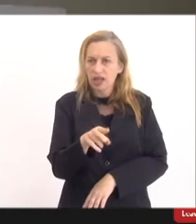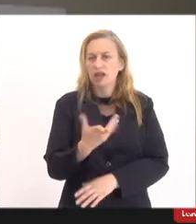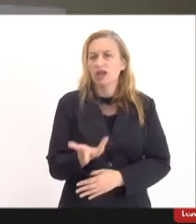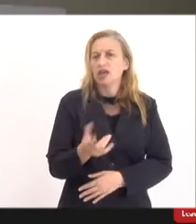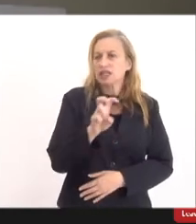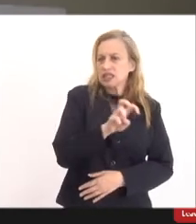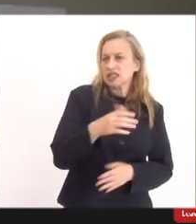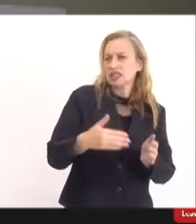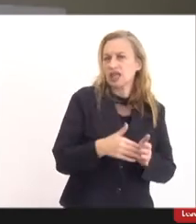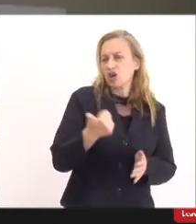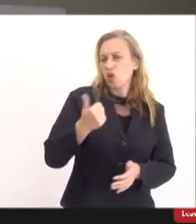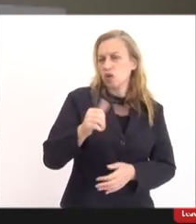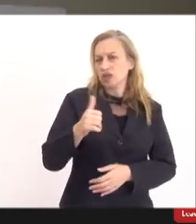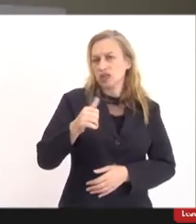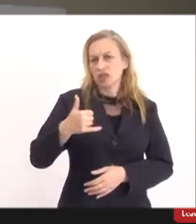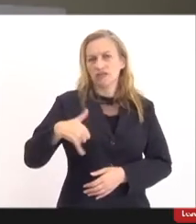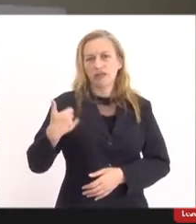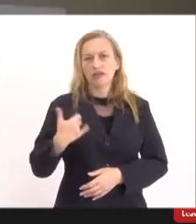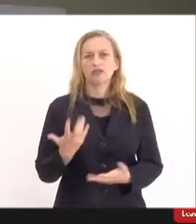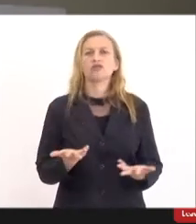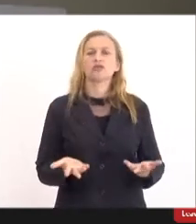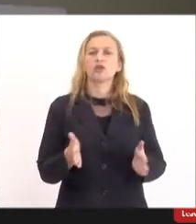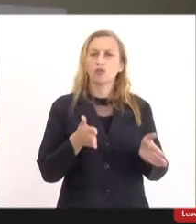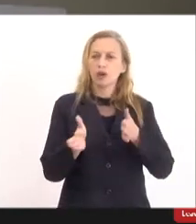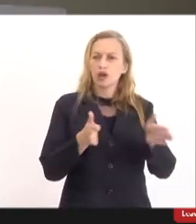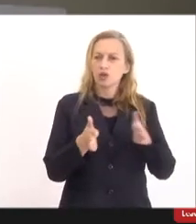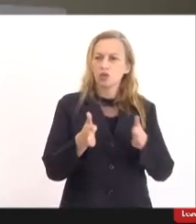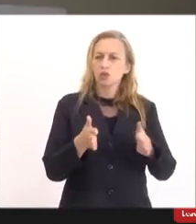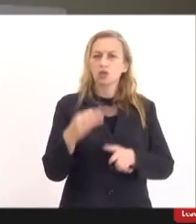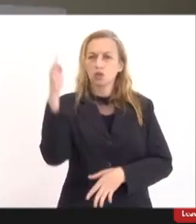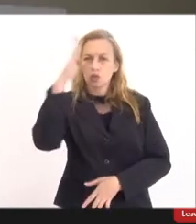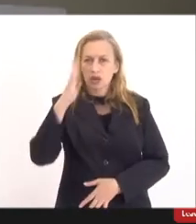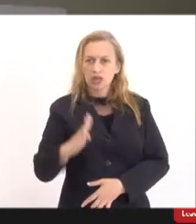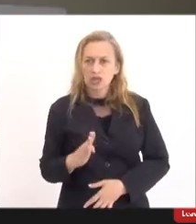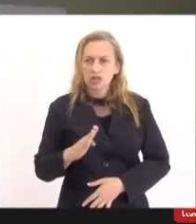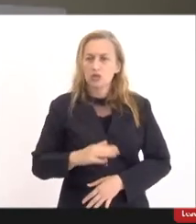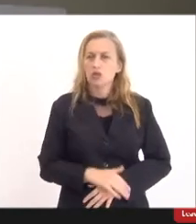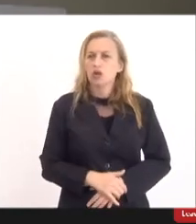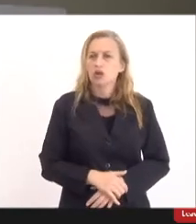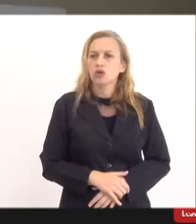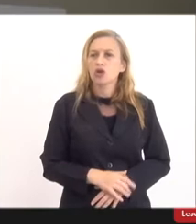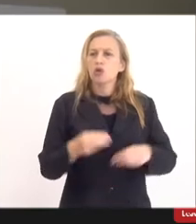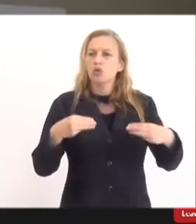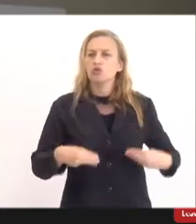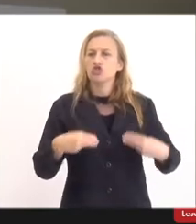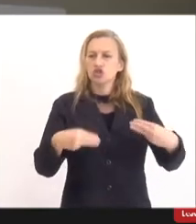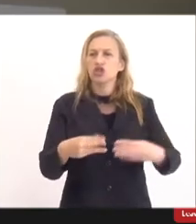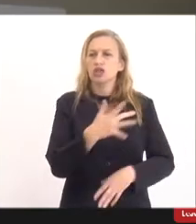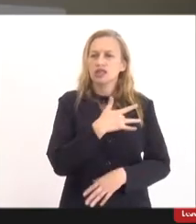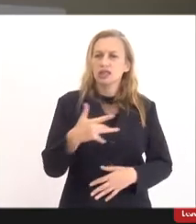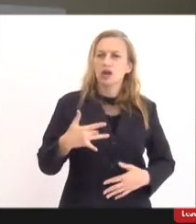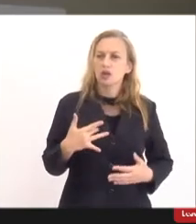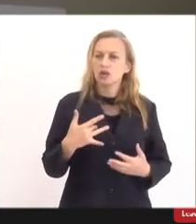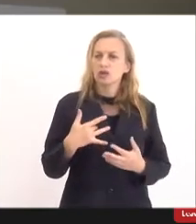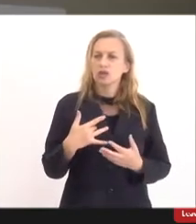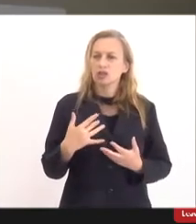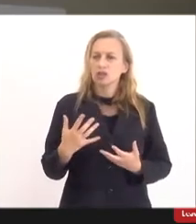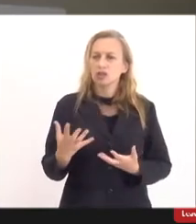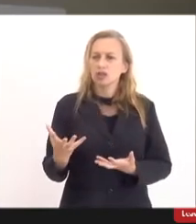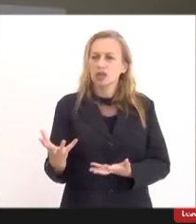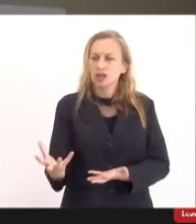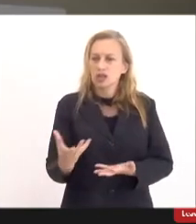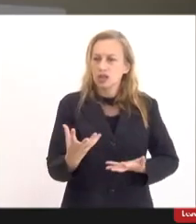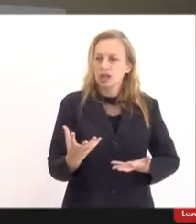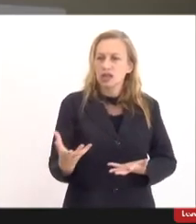de 5 a 11 anos no Brasil. O Ministério da Saúde adquiriu essas vacinas há pouco